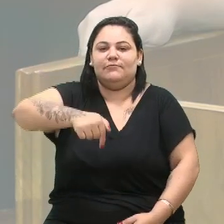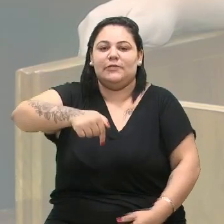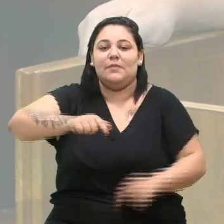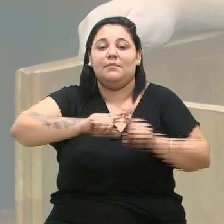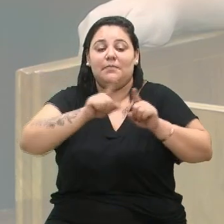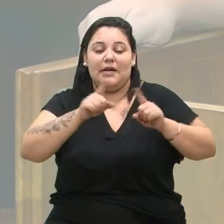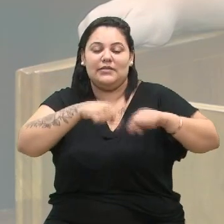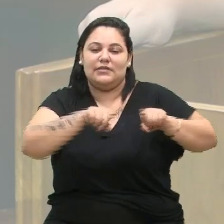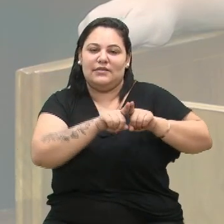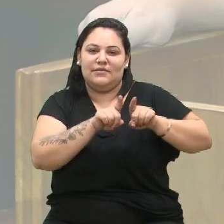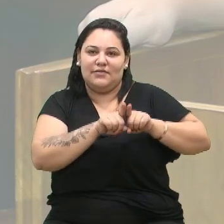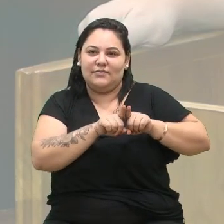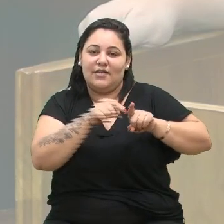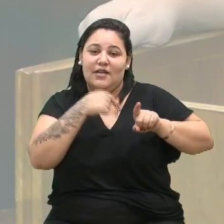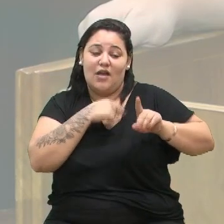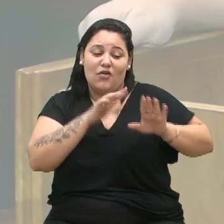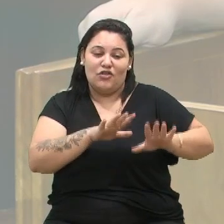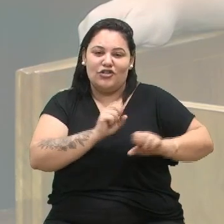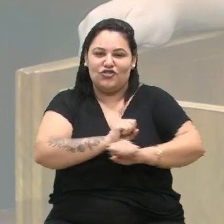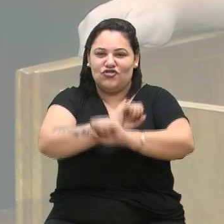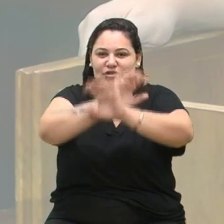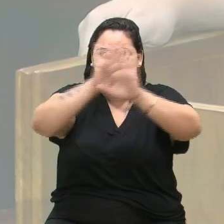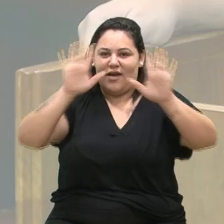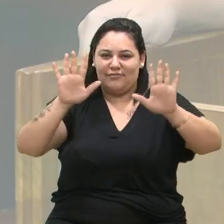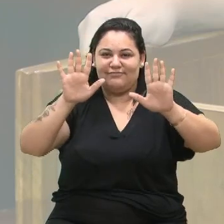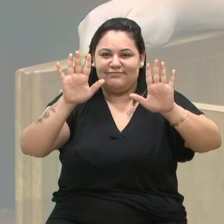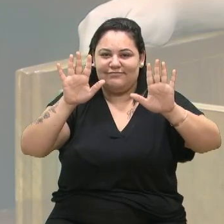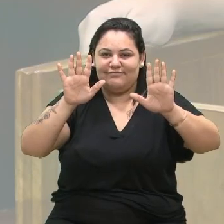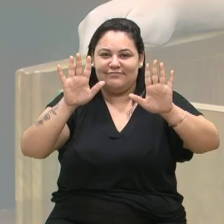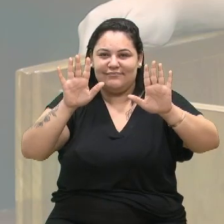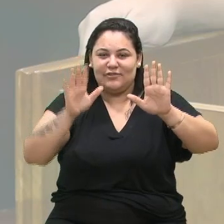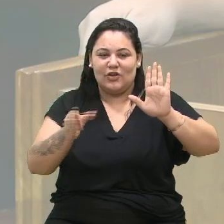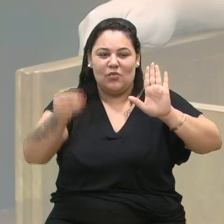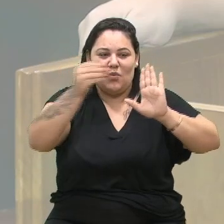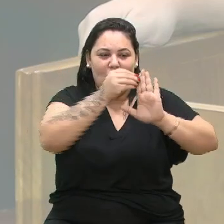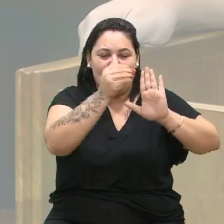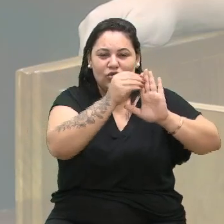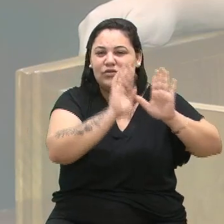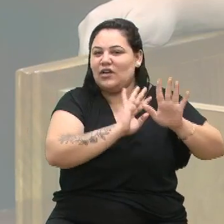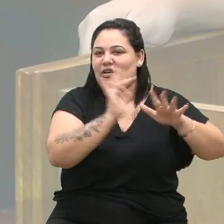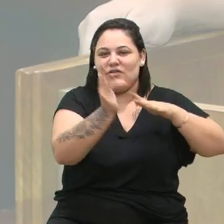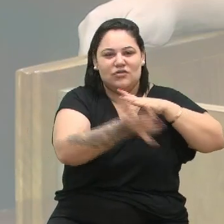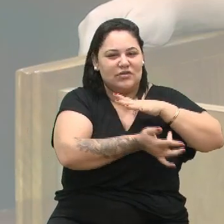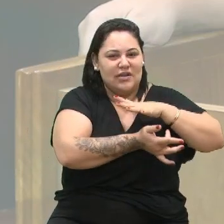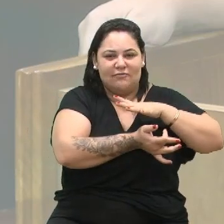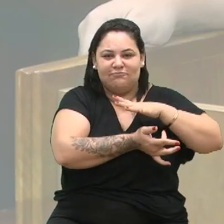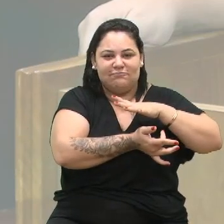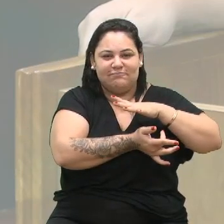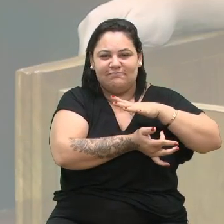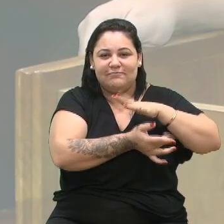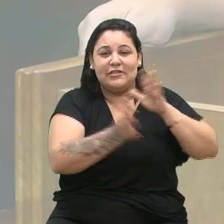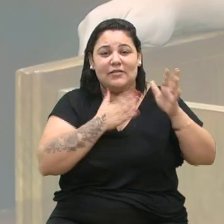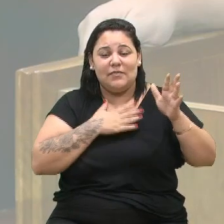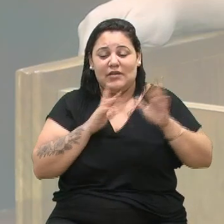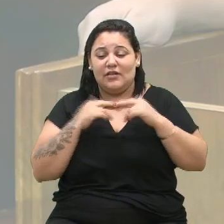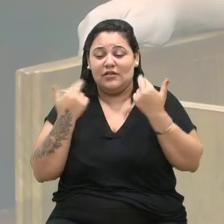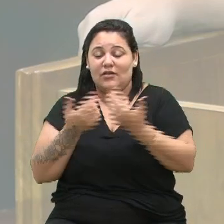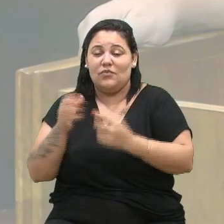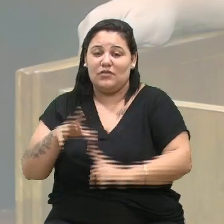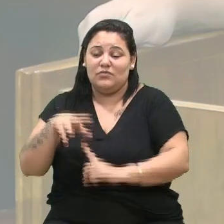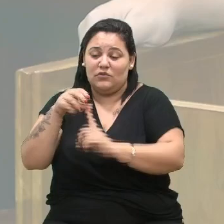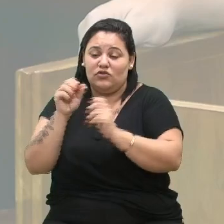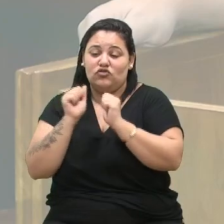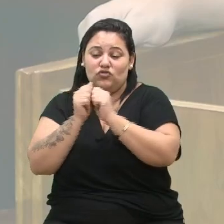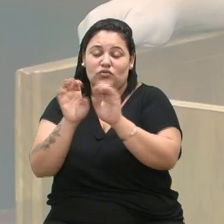também eu sou muito claro nas minhas postagens, nas minhas redes sociais, nas minhas reuniões, principalmente com a comunidade,